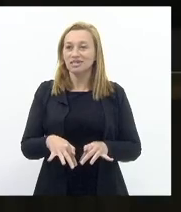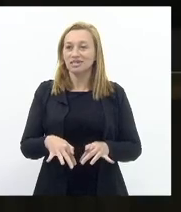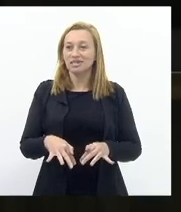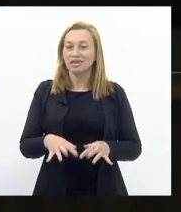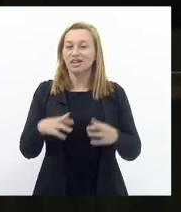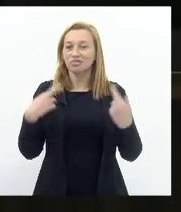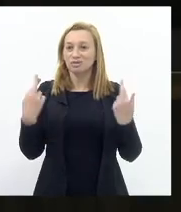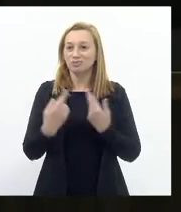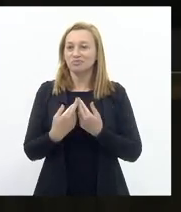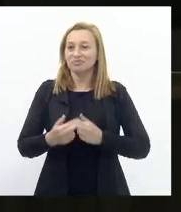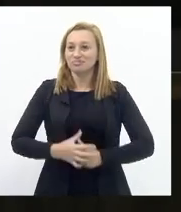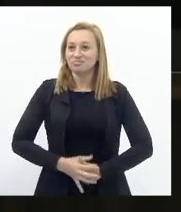sessão